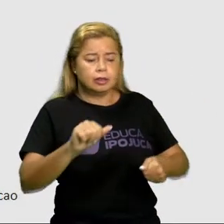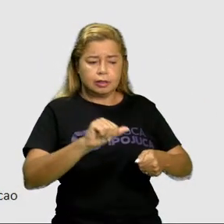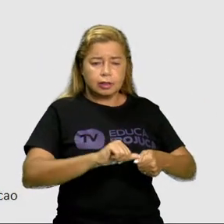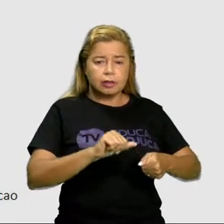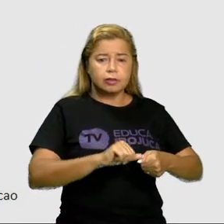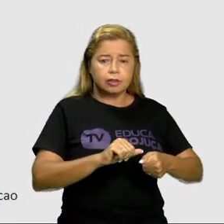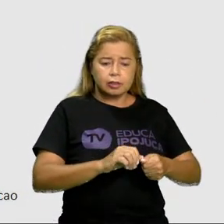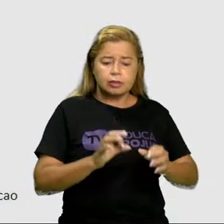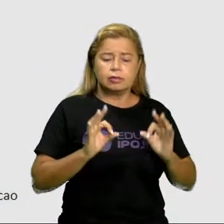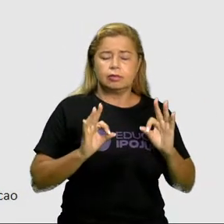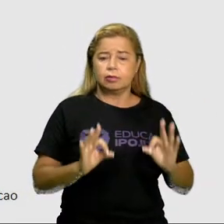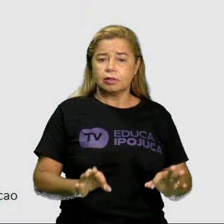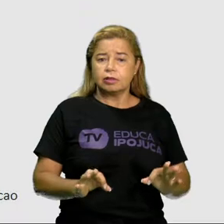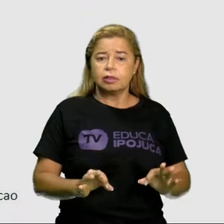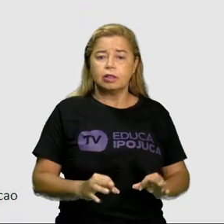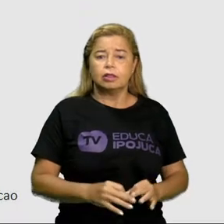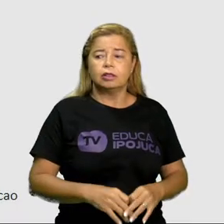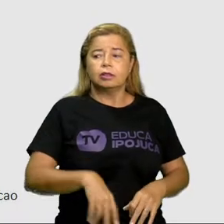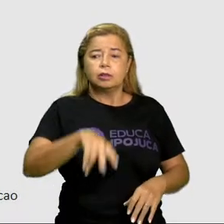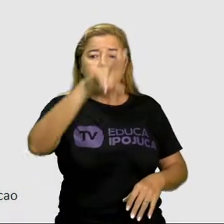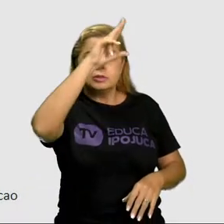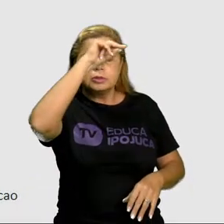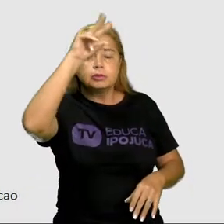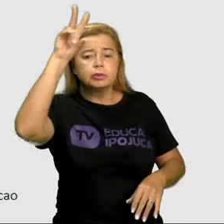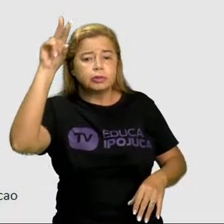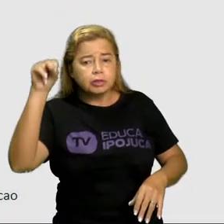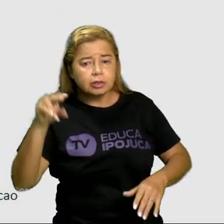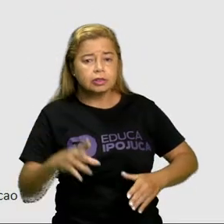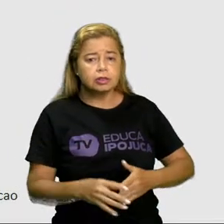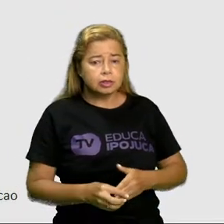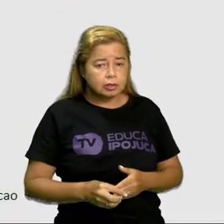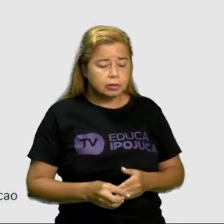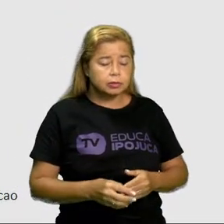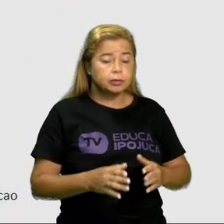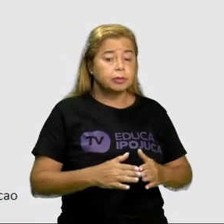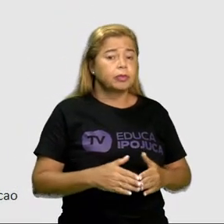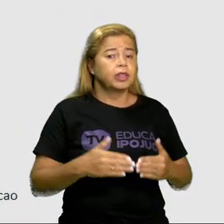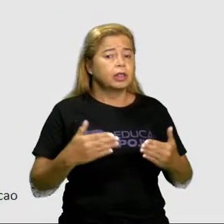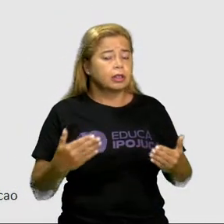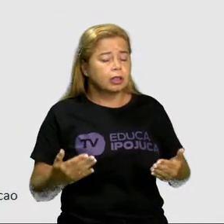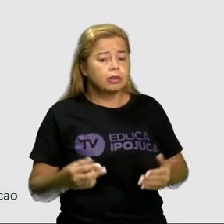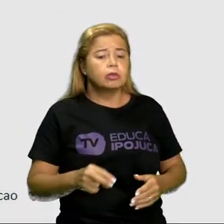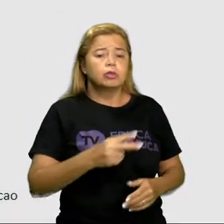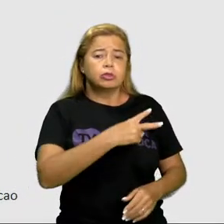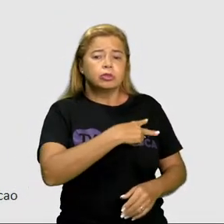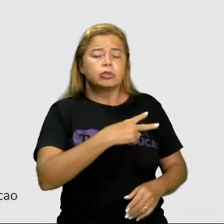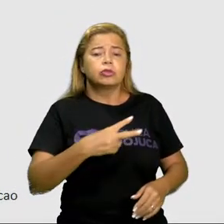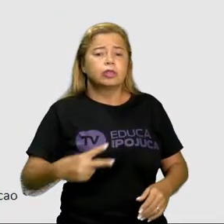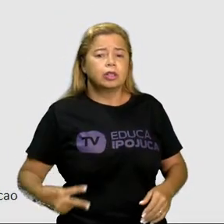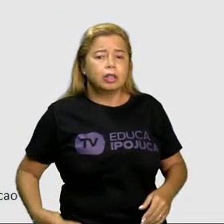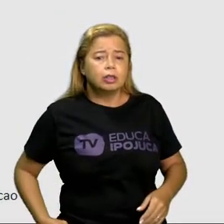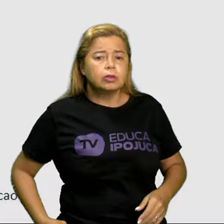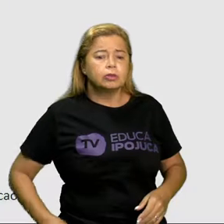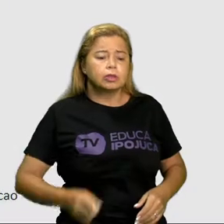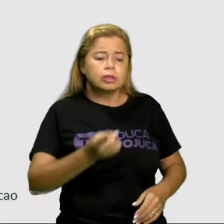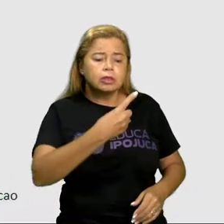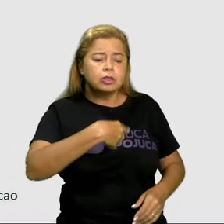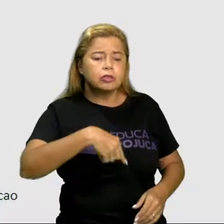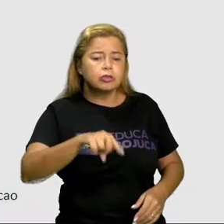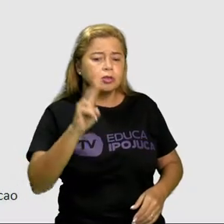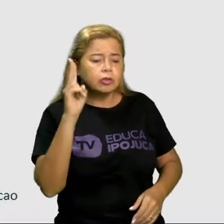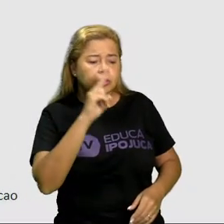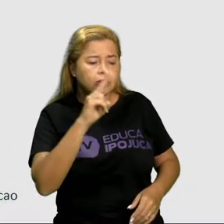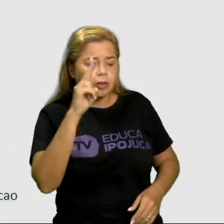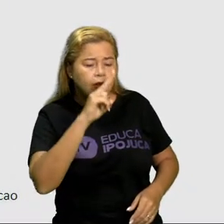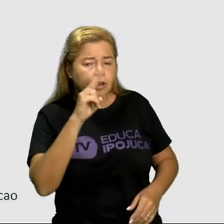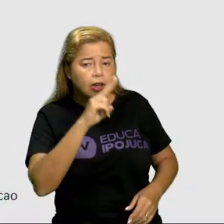é a função para os vereadores, né? Tanto ele vai legislar, fazer as leis, como também ele vai fiscalizar as contas da